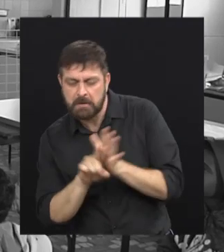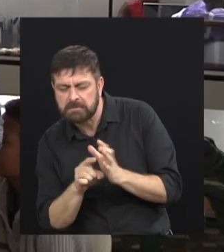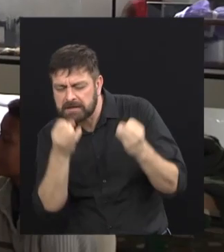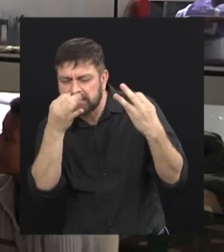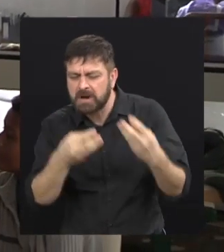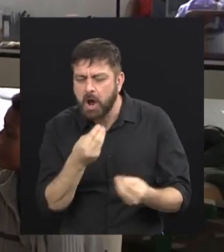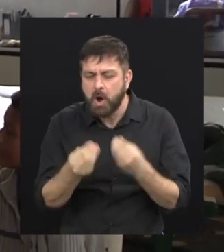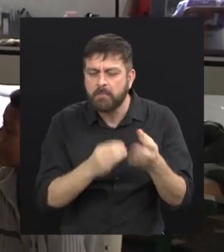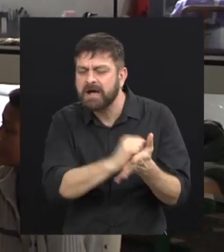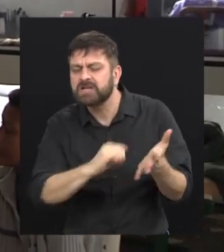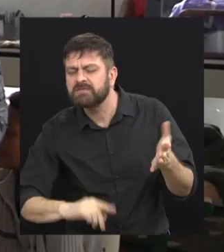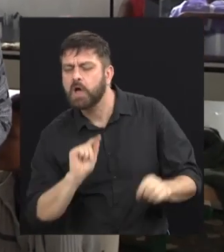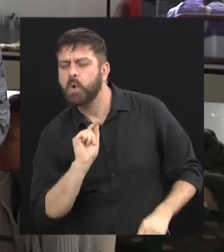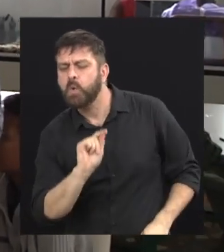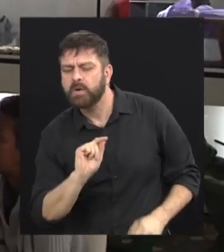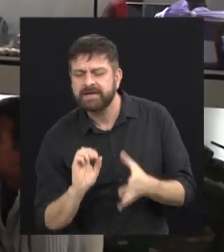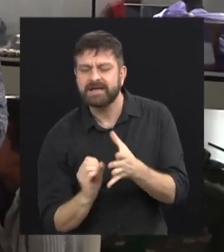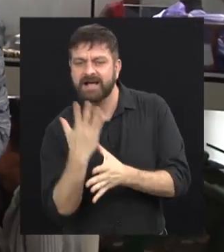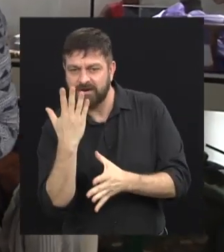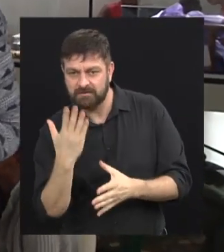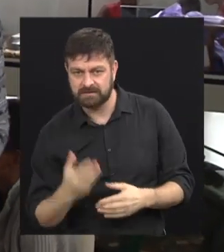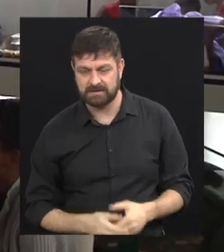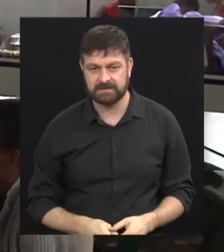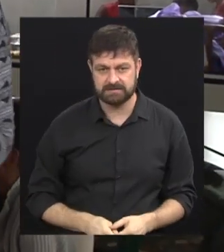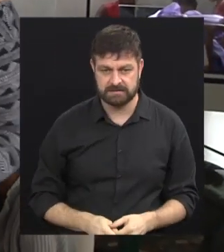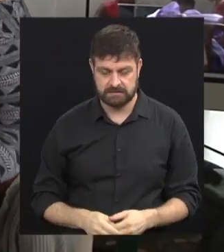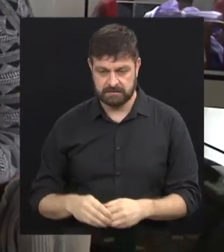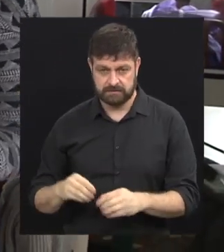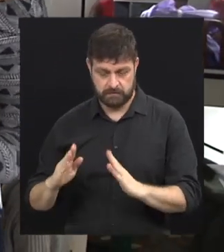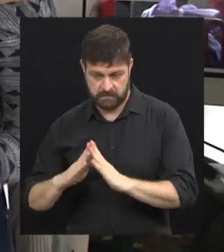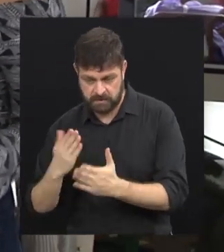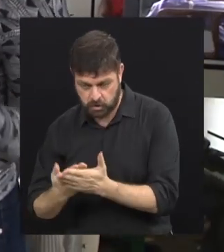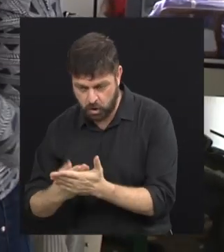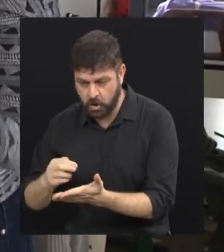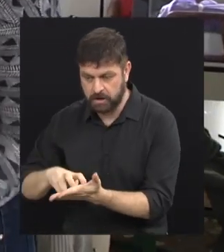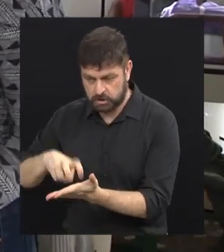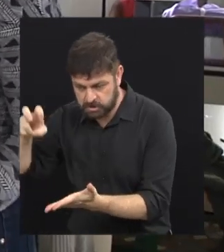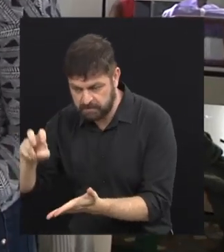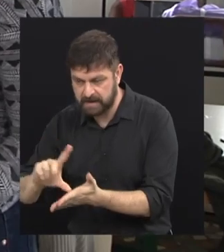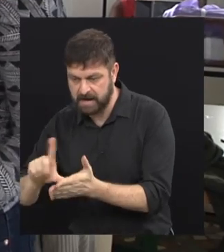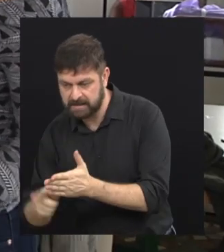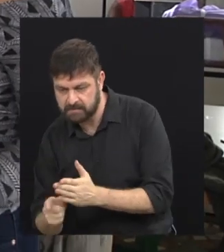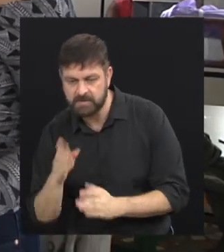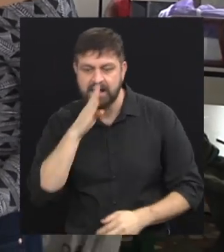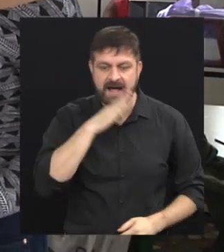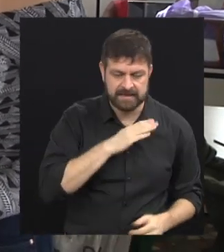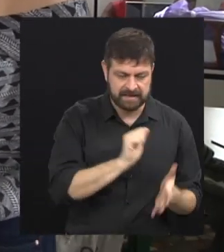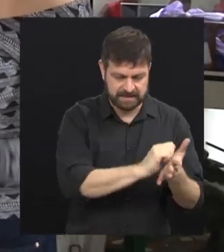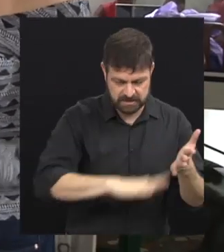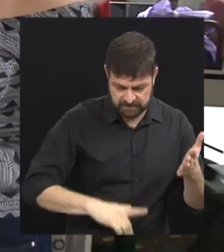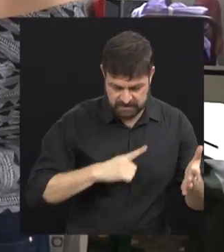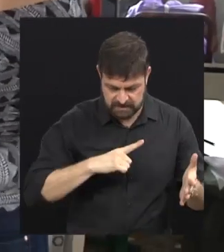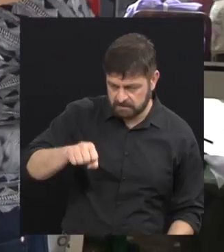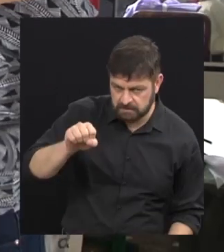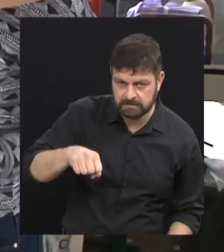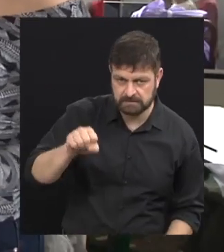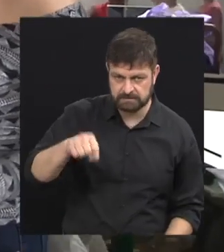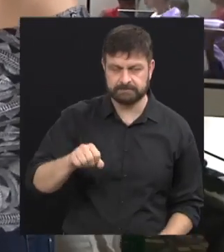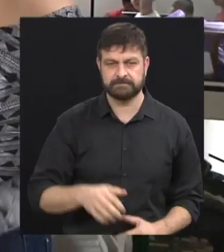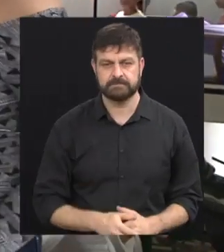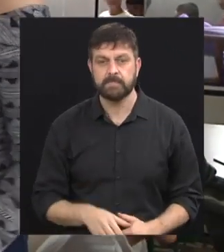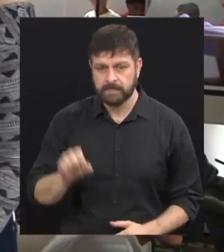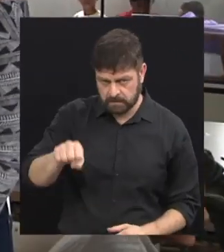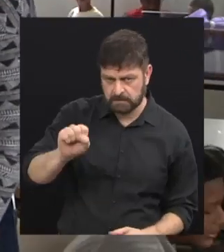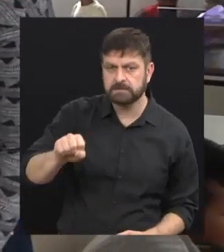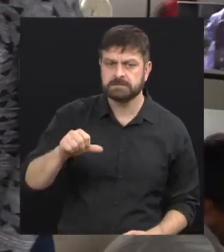gente. Essa é uma das atividades que acontecem em contraturno. Tanto pra quem fica no período da manhã, como pra quem fica no período da tarde. É isso. O que está rolando aqui